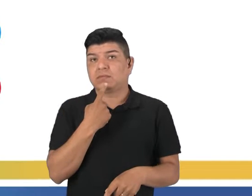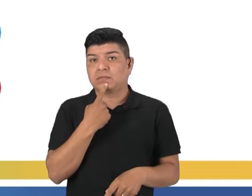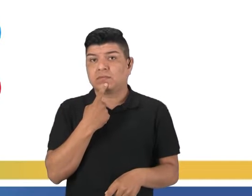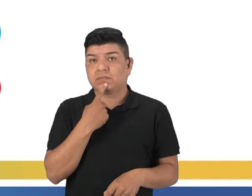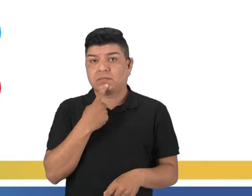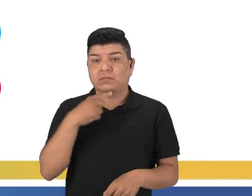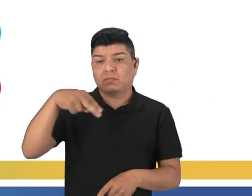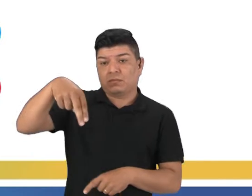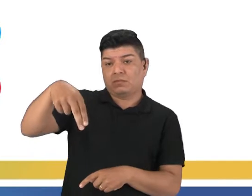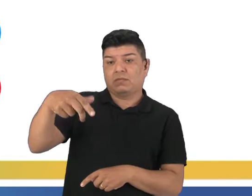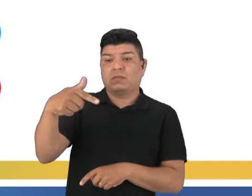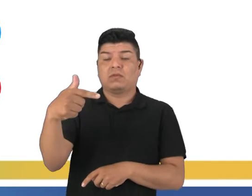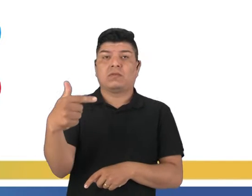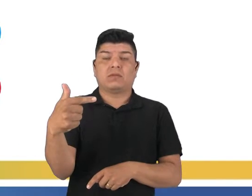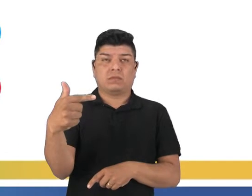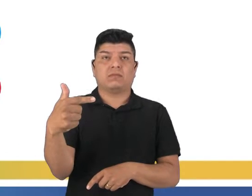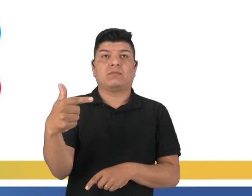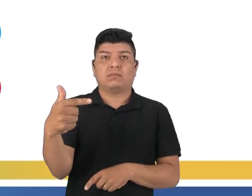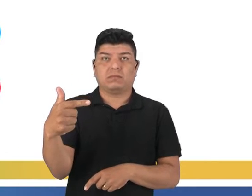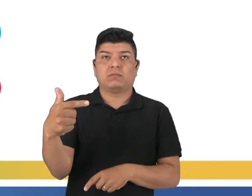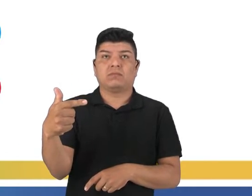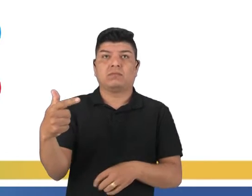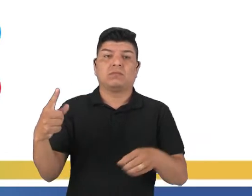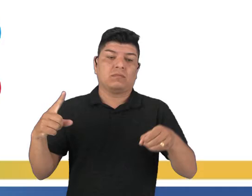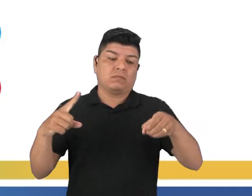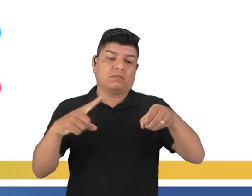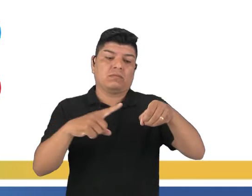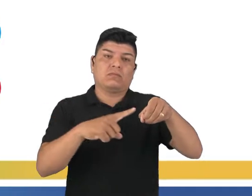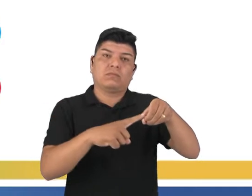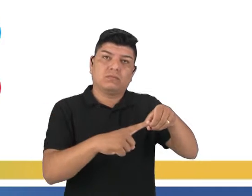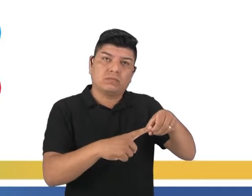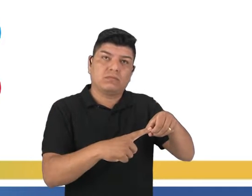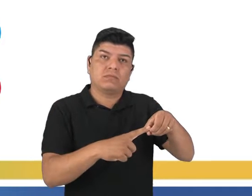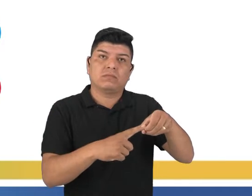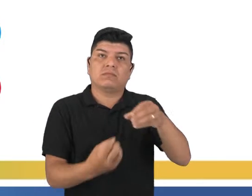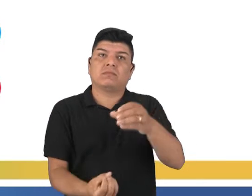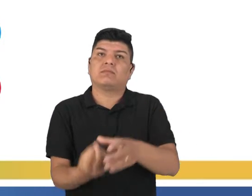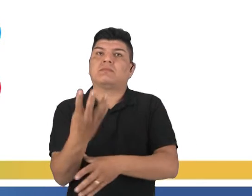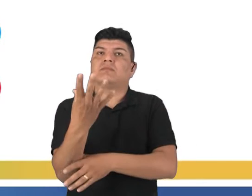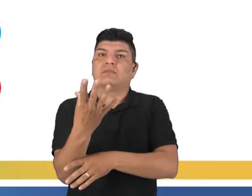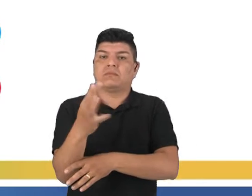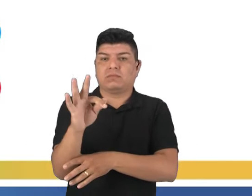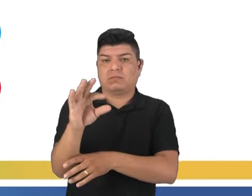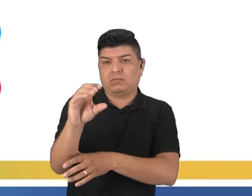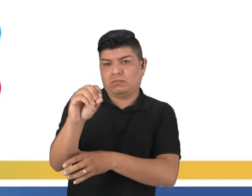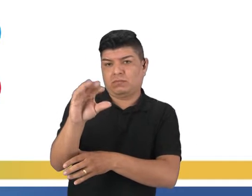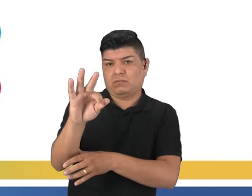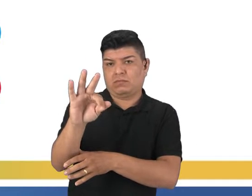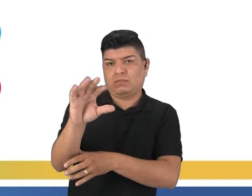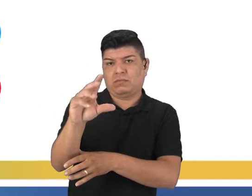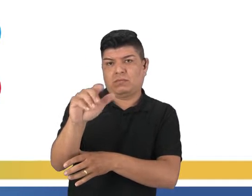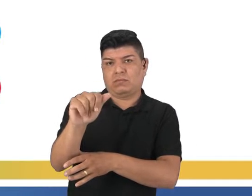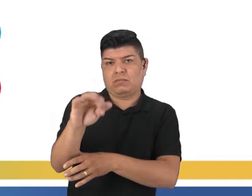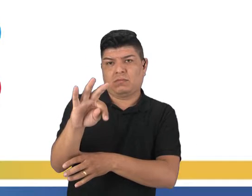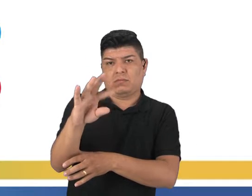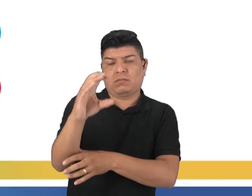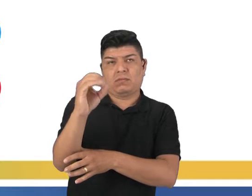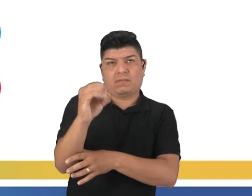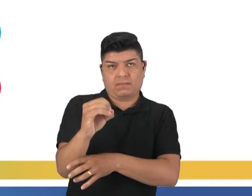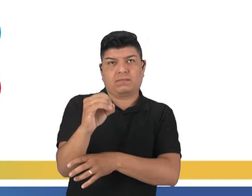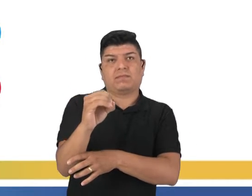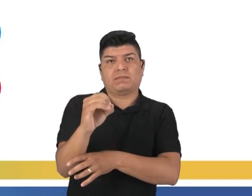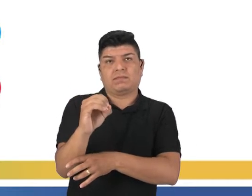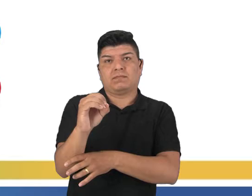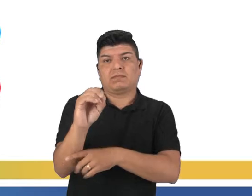nucleotídeos, eles são formados por um grupo fosfato, uma pentose e uma base nitrogenada.